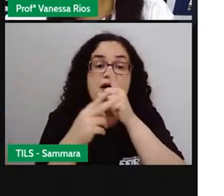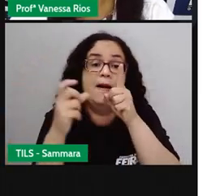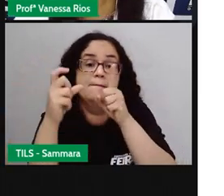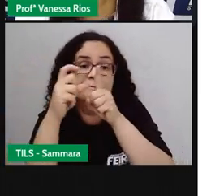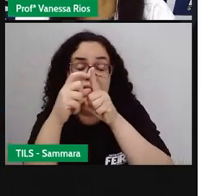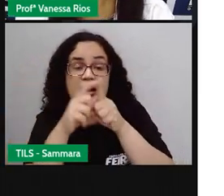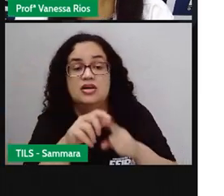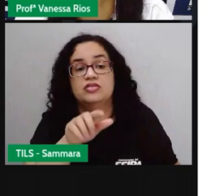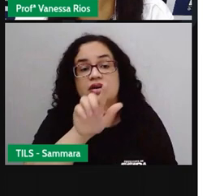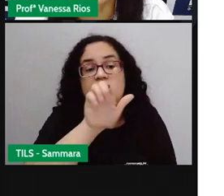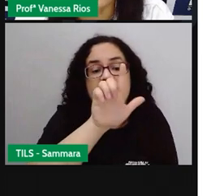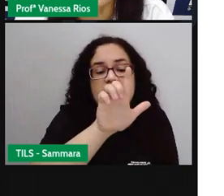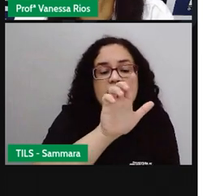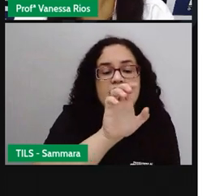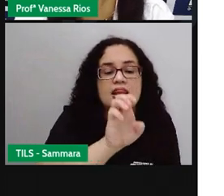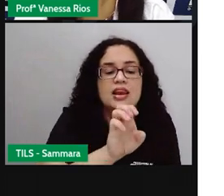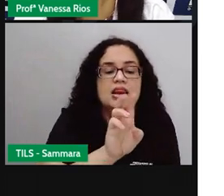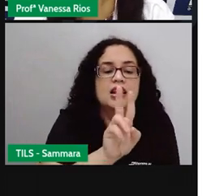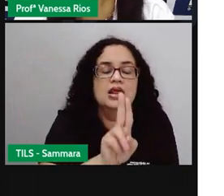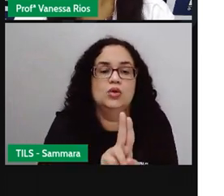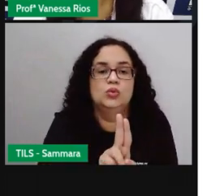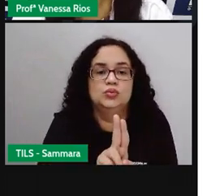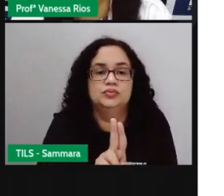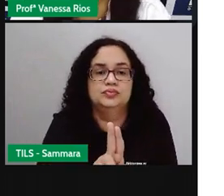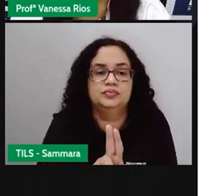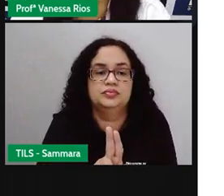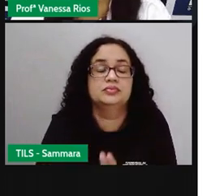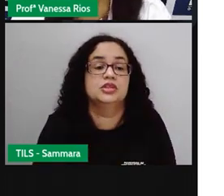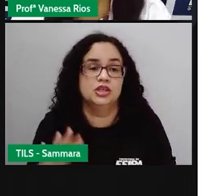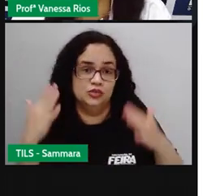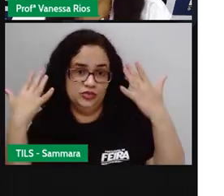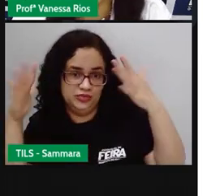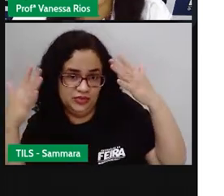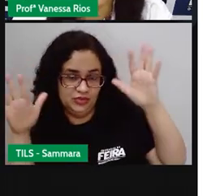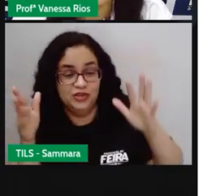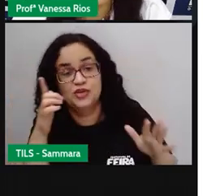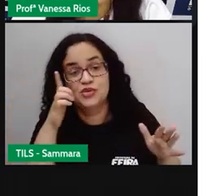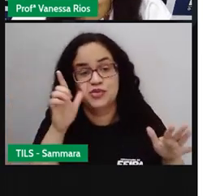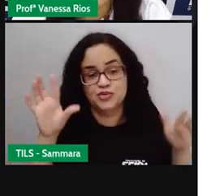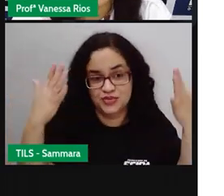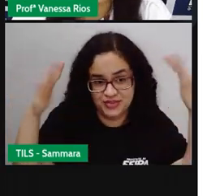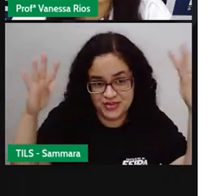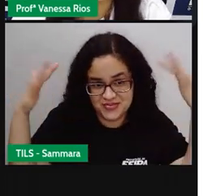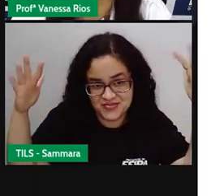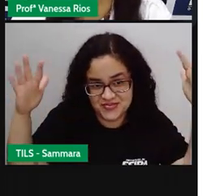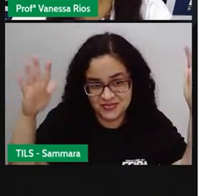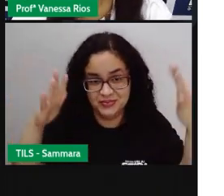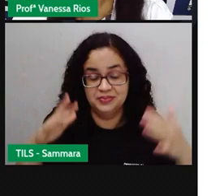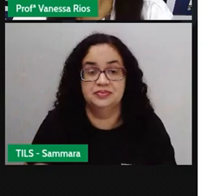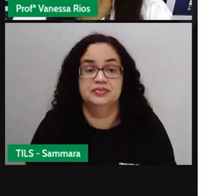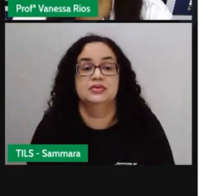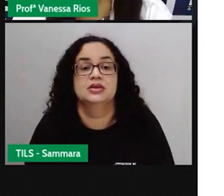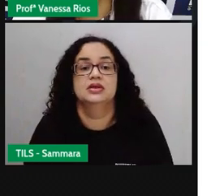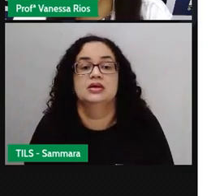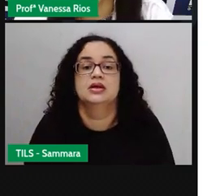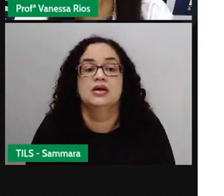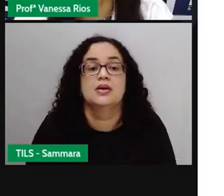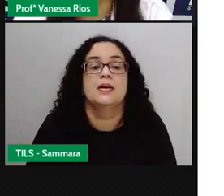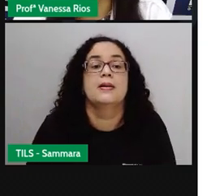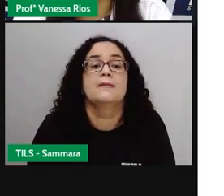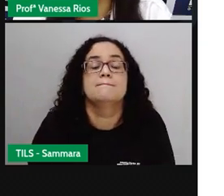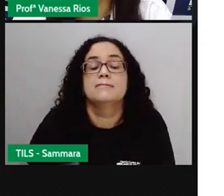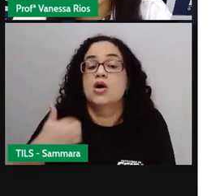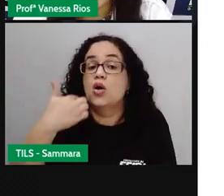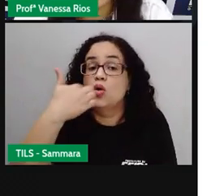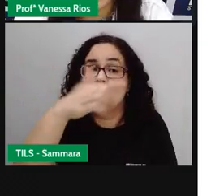palavra leu. Isso, muito bem, quem acertou, ó, parabéns. A gente vai passar